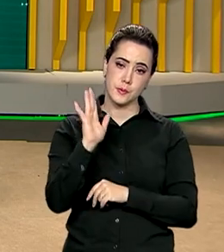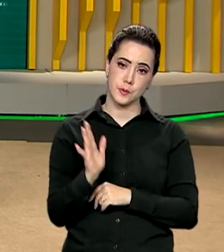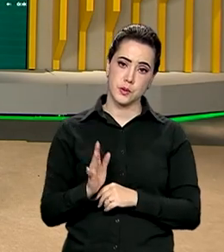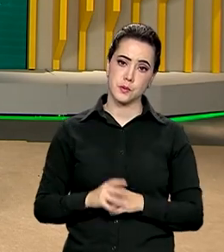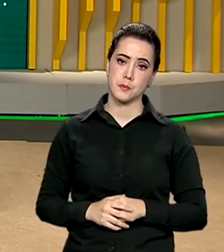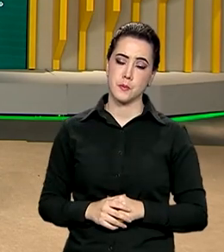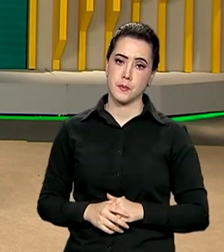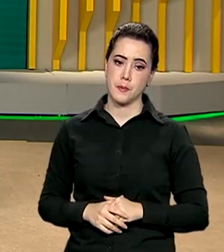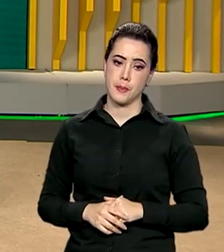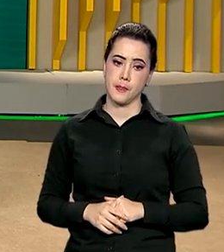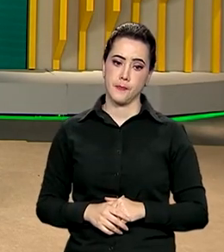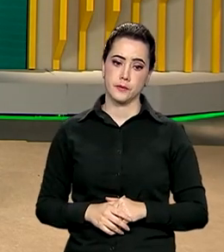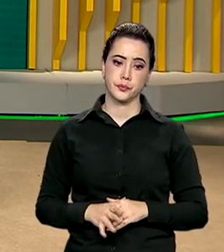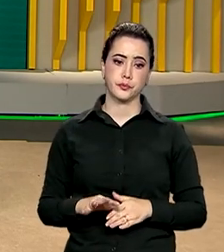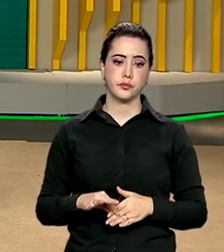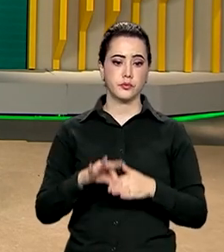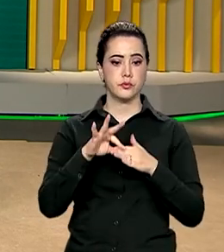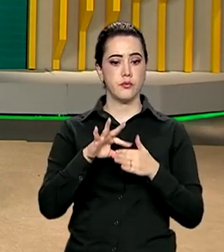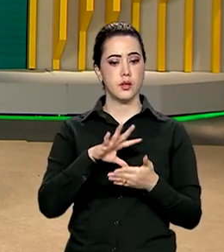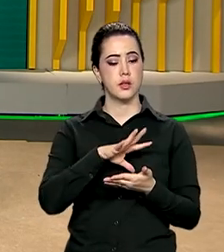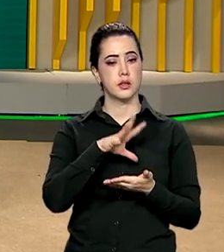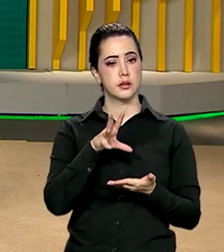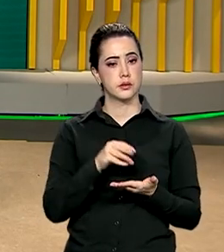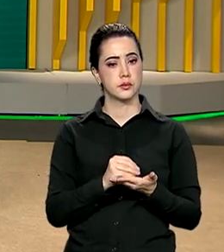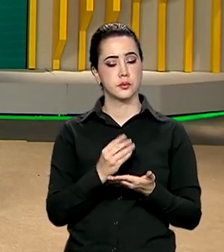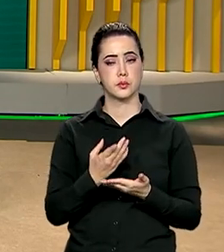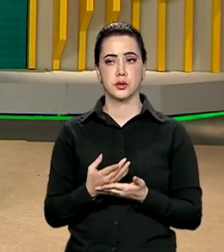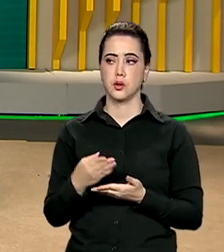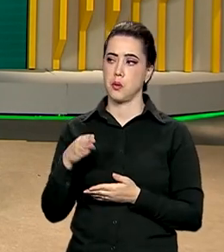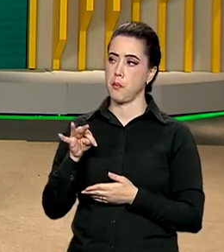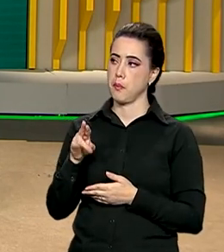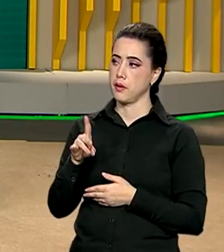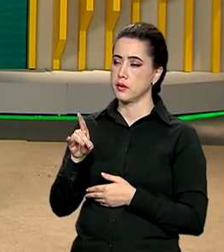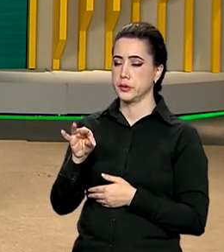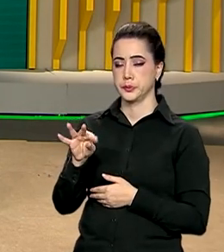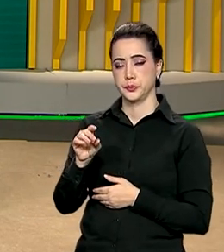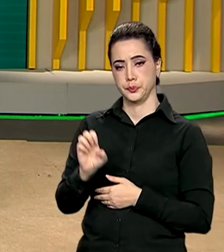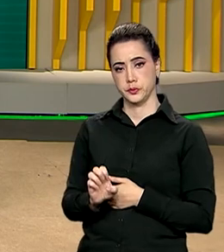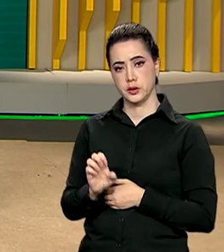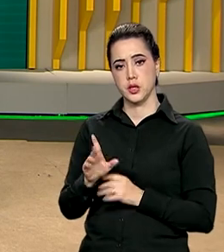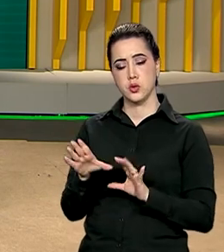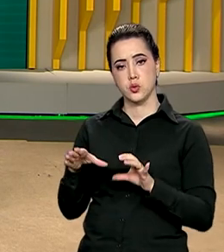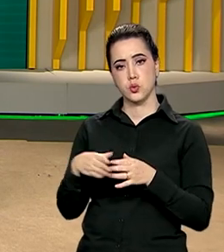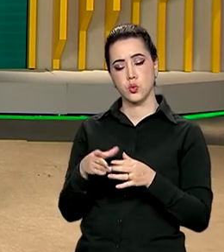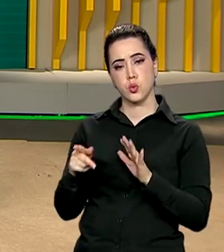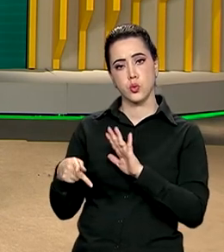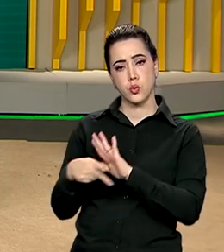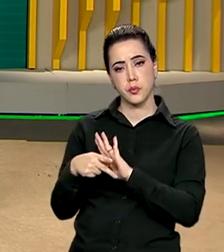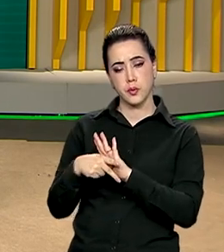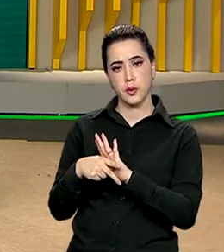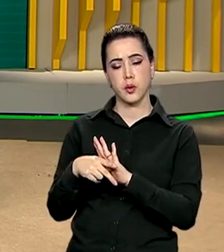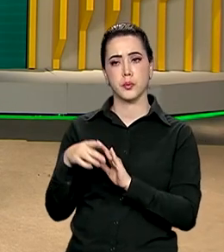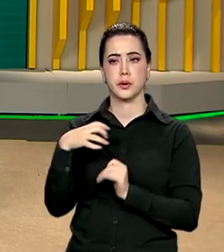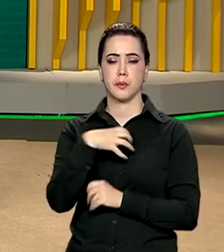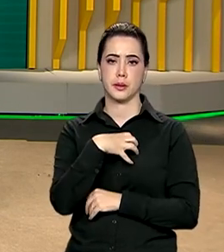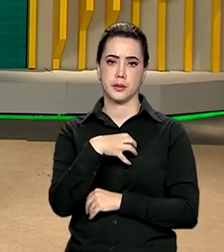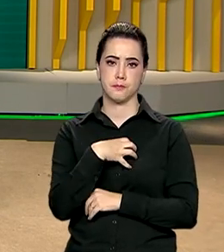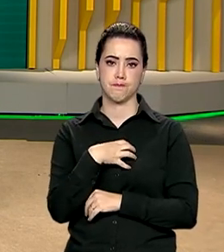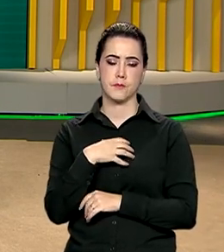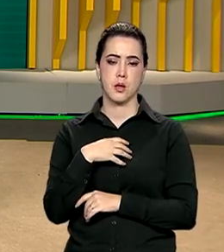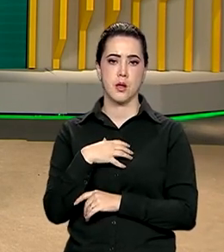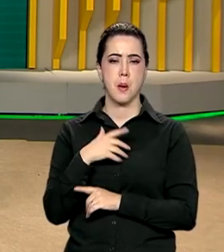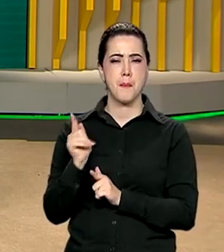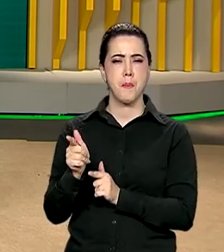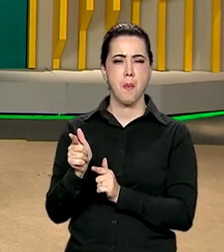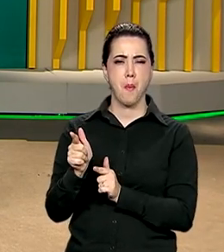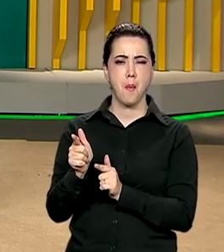A líder quilombola Bernadette Pacífico, do quilombo Pitanga dos Palmares, em Simões Filho, na Bahia, foi assassinada